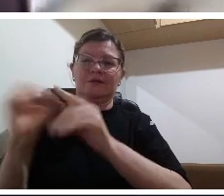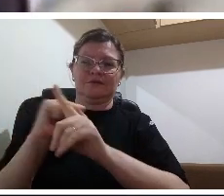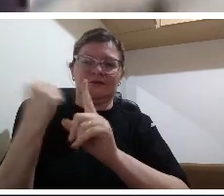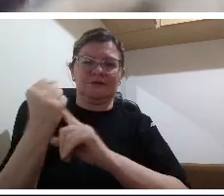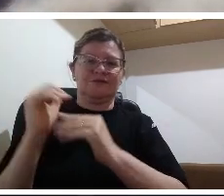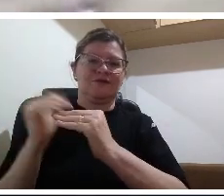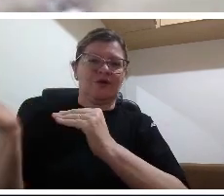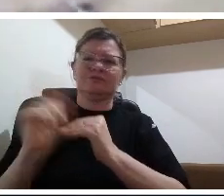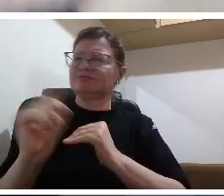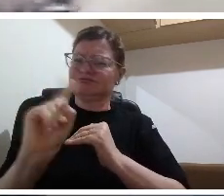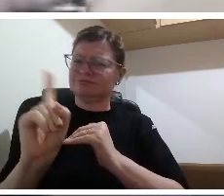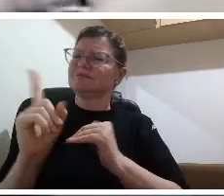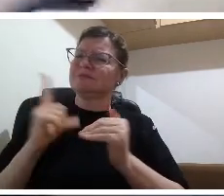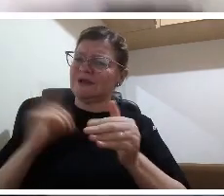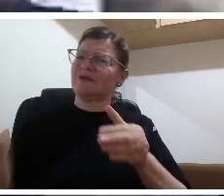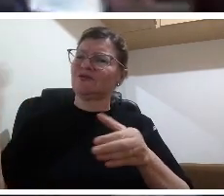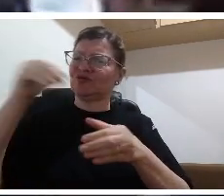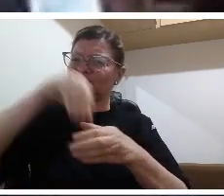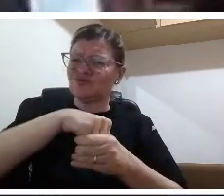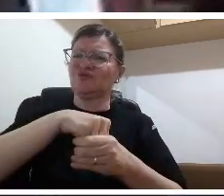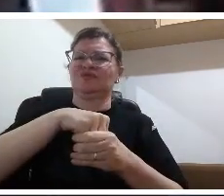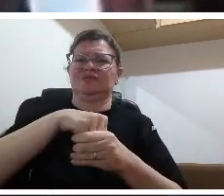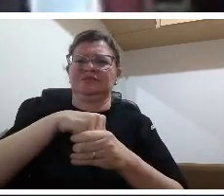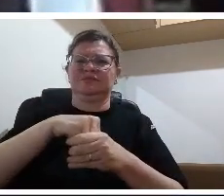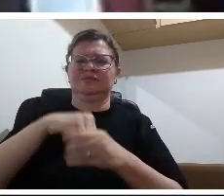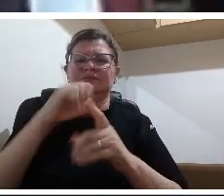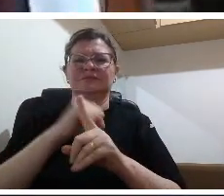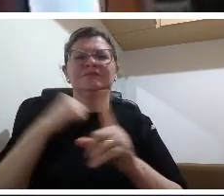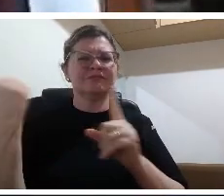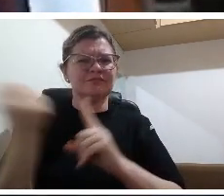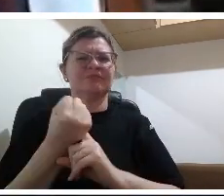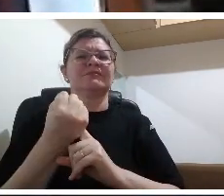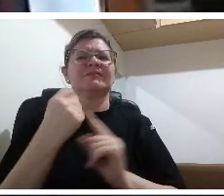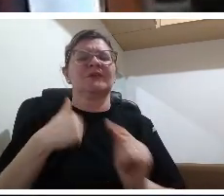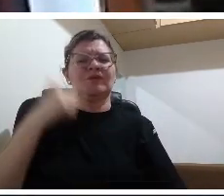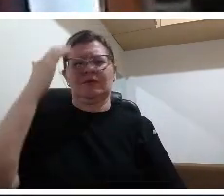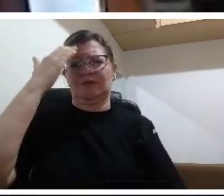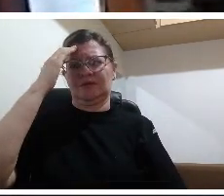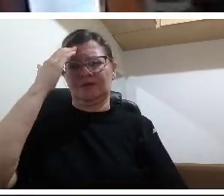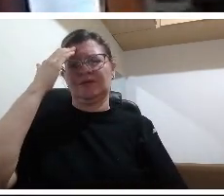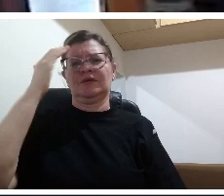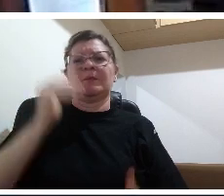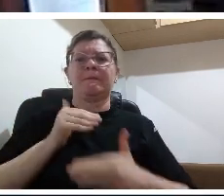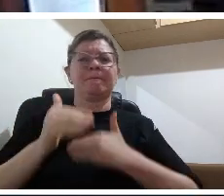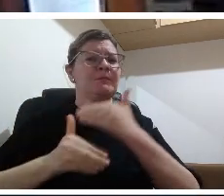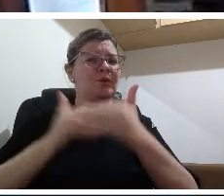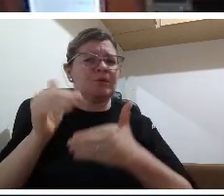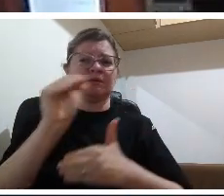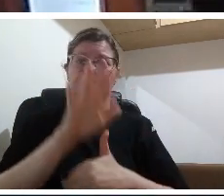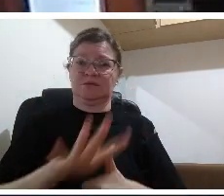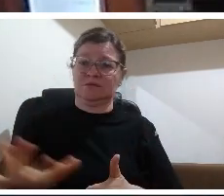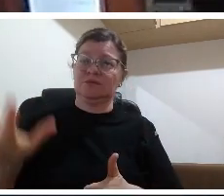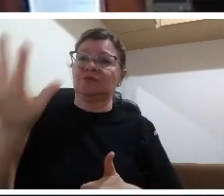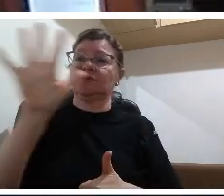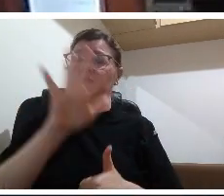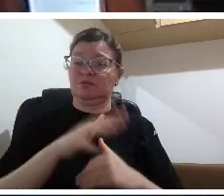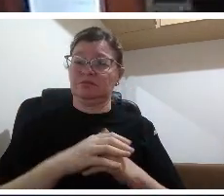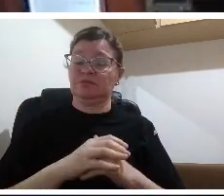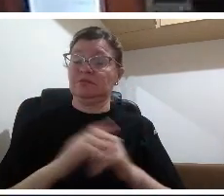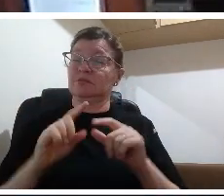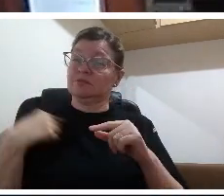a isso porque mais do que nunca nós estamos sendo avaliados a todo momento em todos os campos em todas